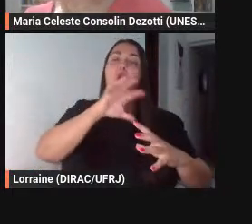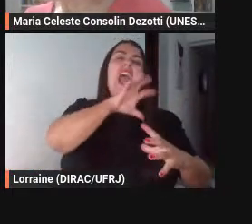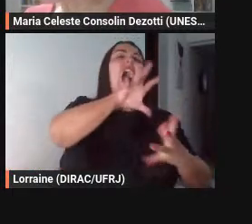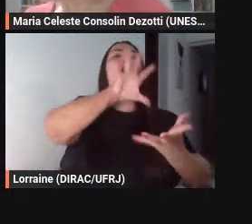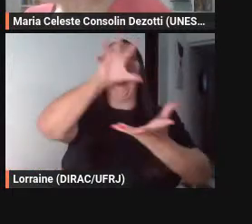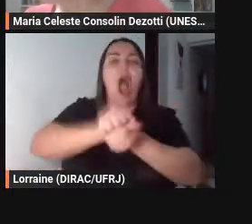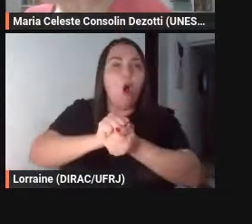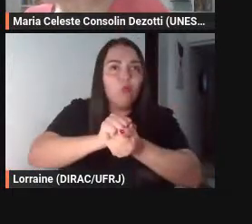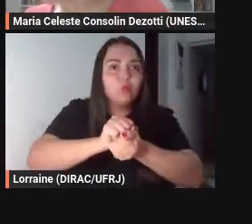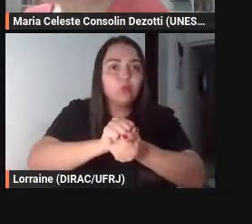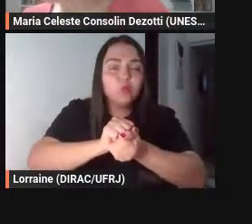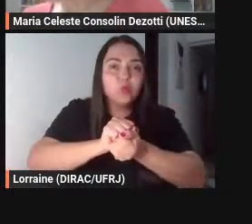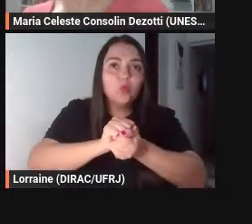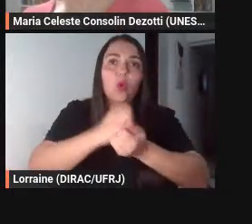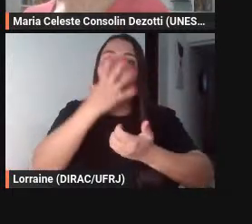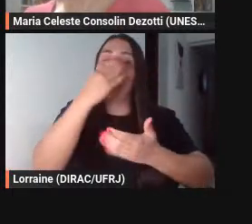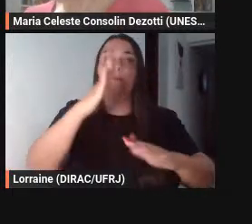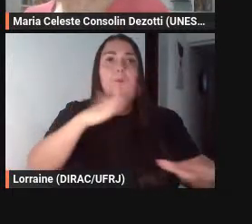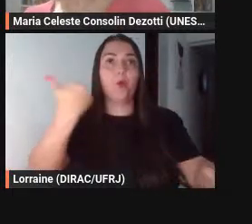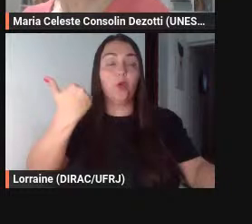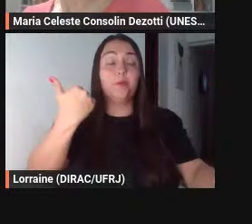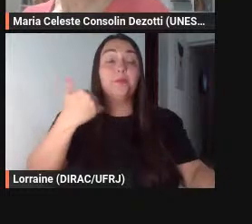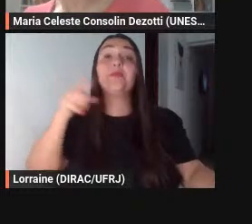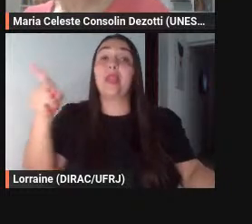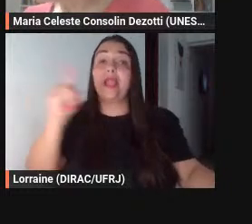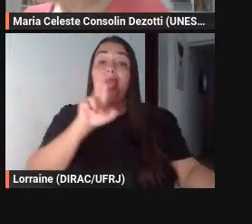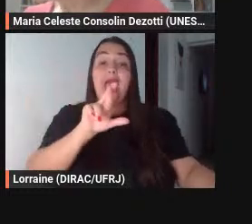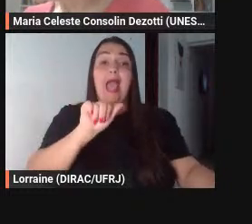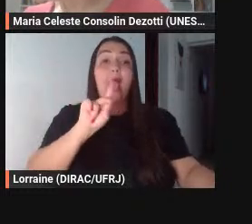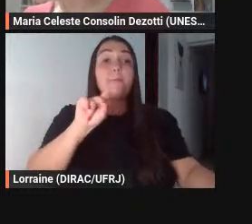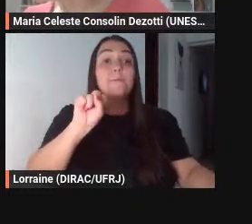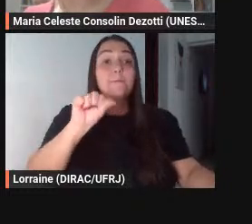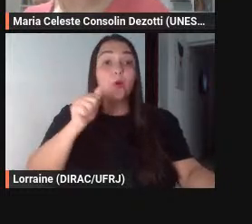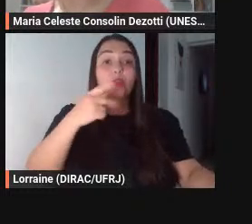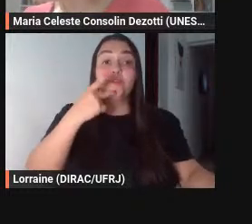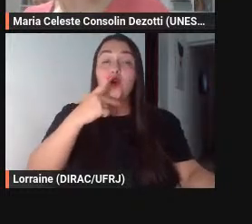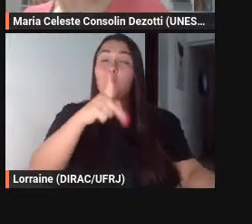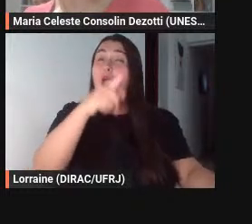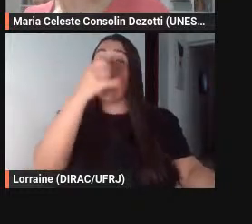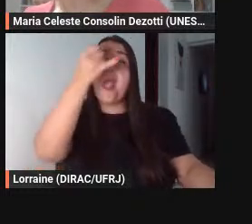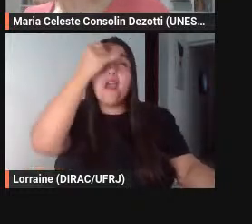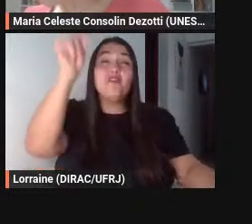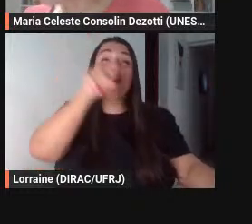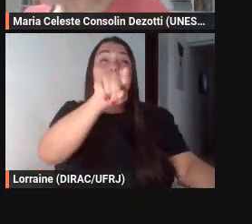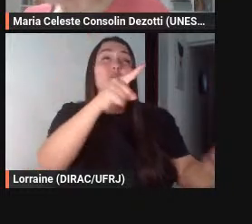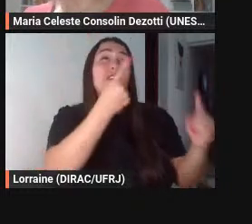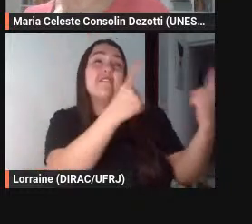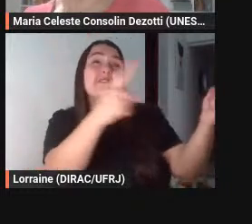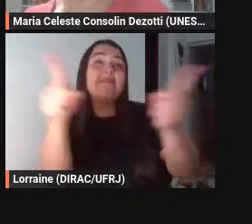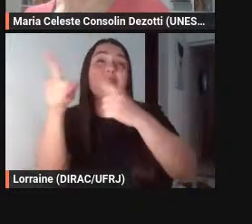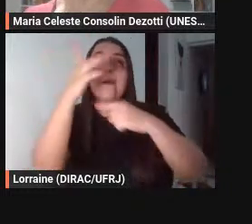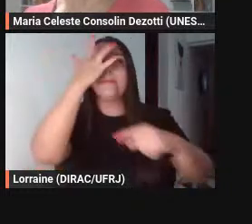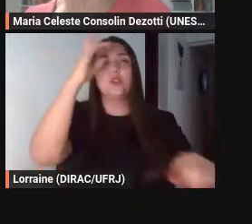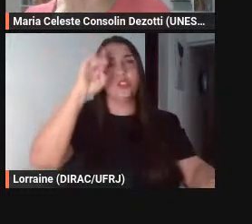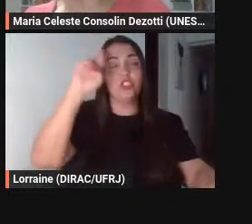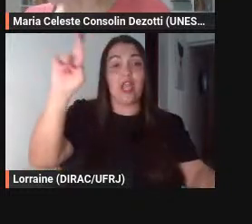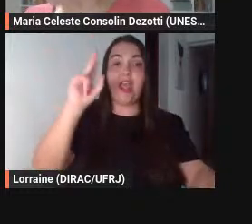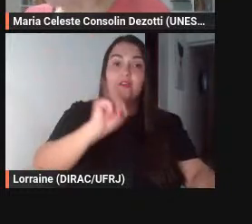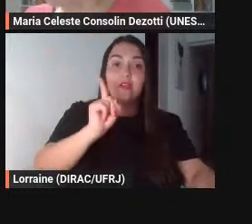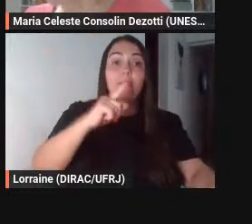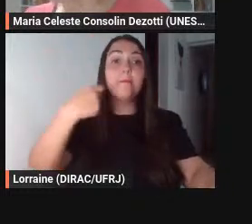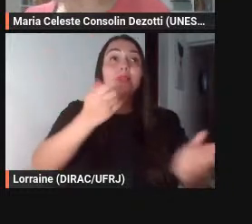disse a rir assim não se deve instigar o chefe a hostilidade mas a